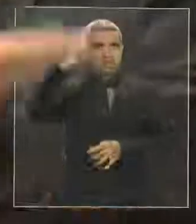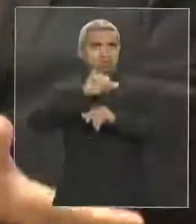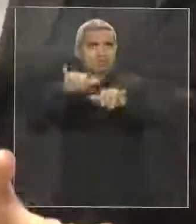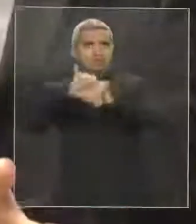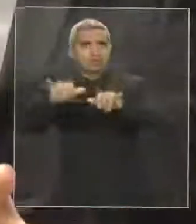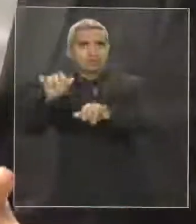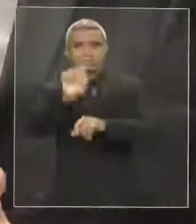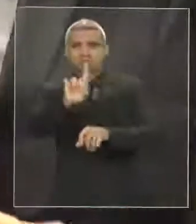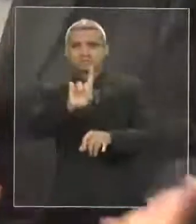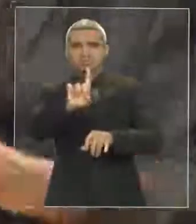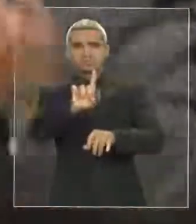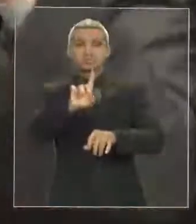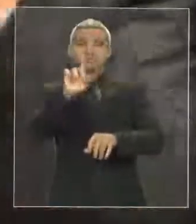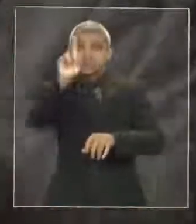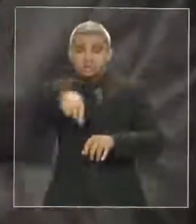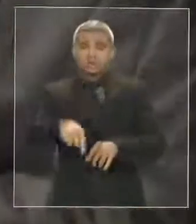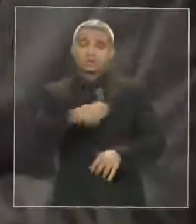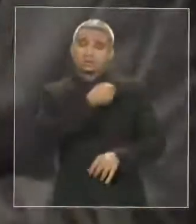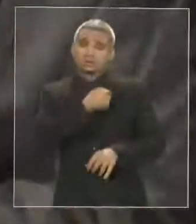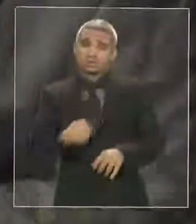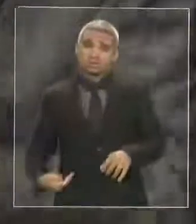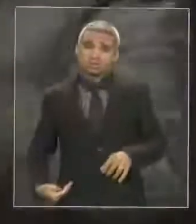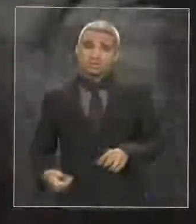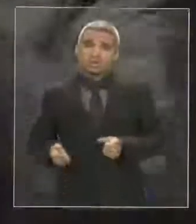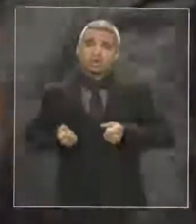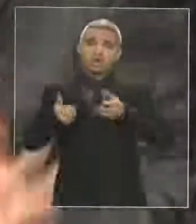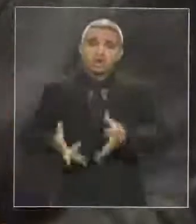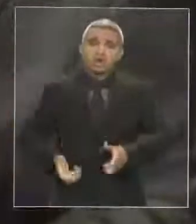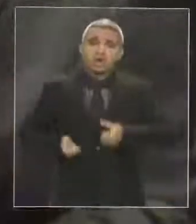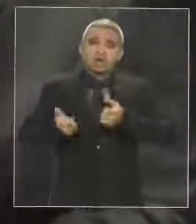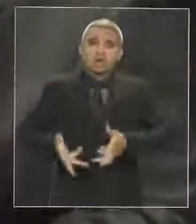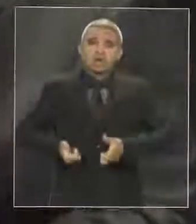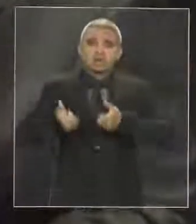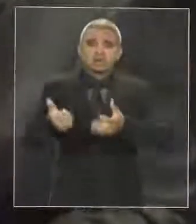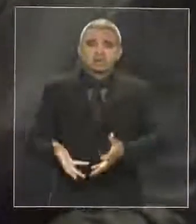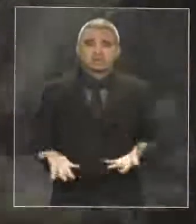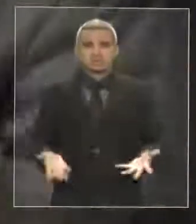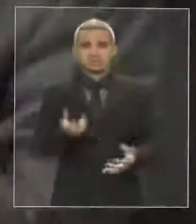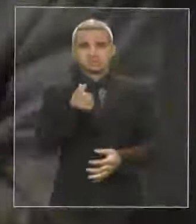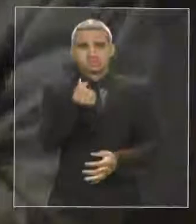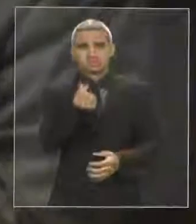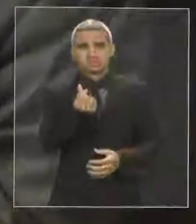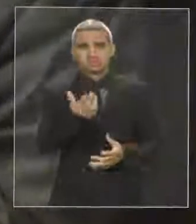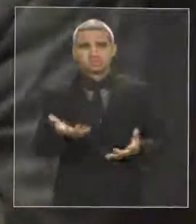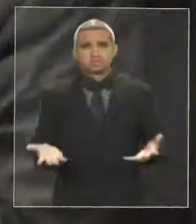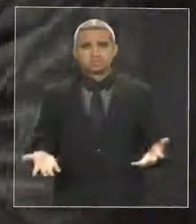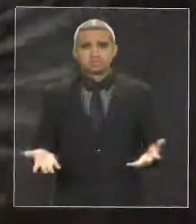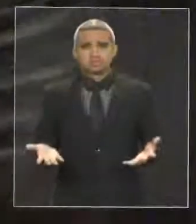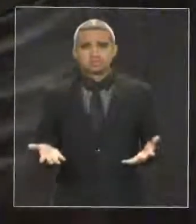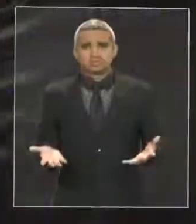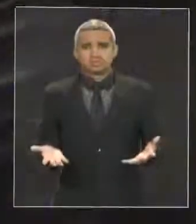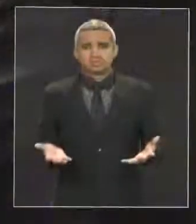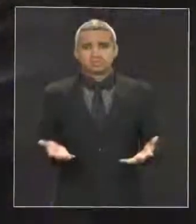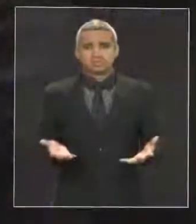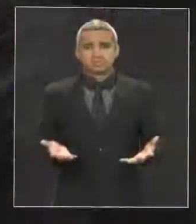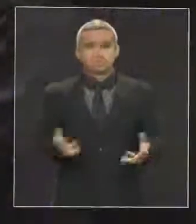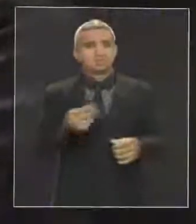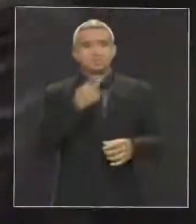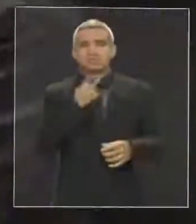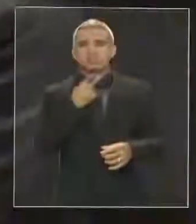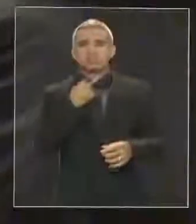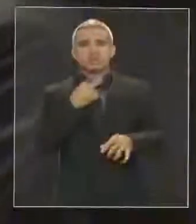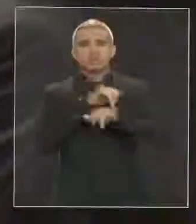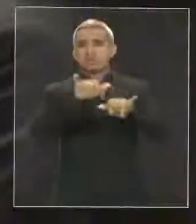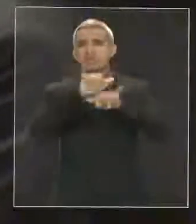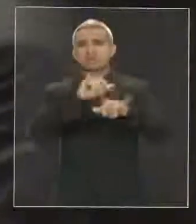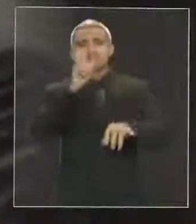é o que está sendo colocado. Gasto com dinheiro público, como é gasto por todos os governos. Mas o que não pode ser é botar mentira, se assim é o